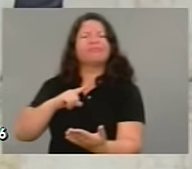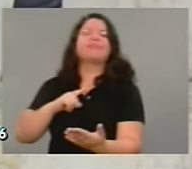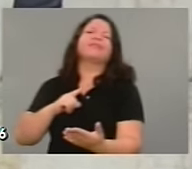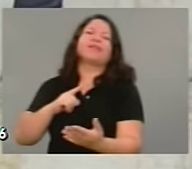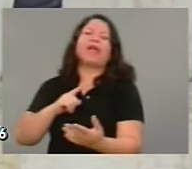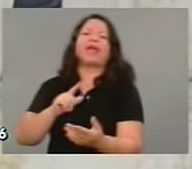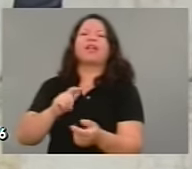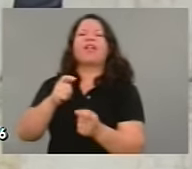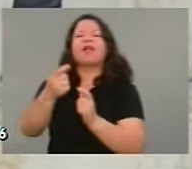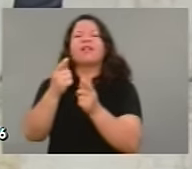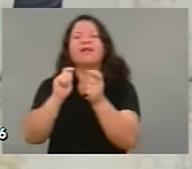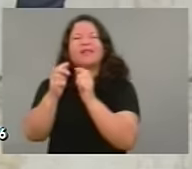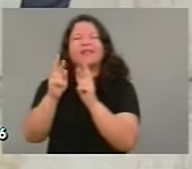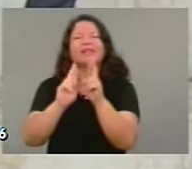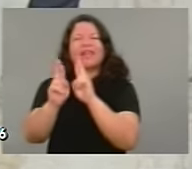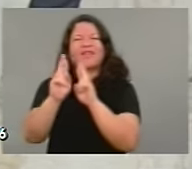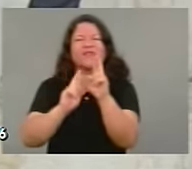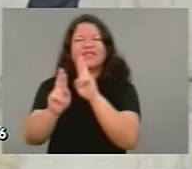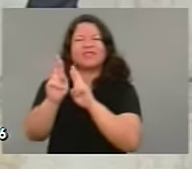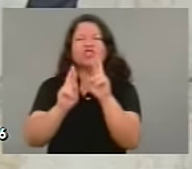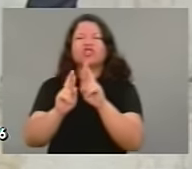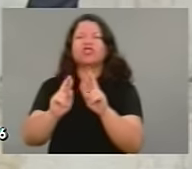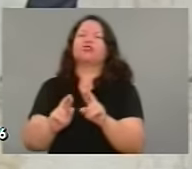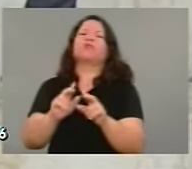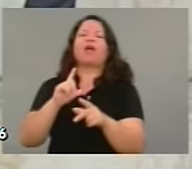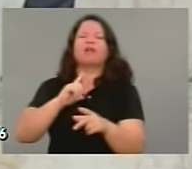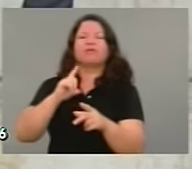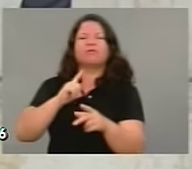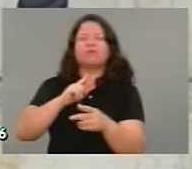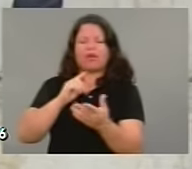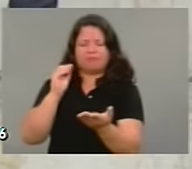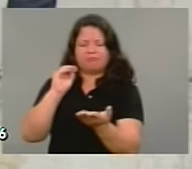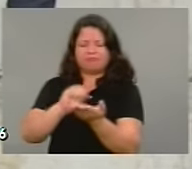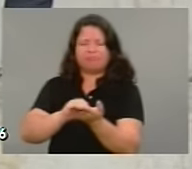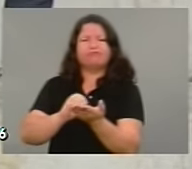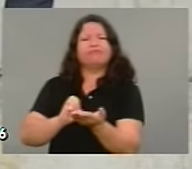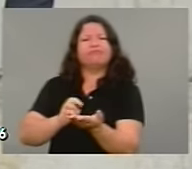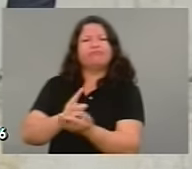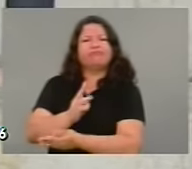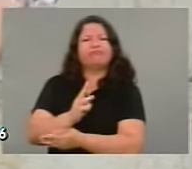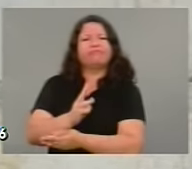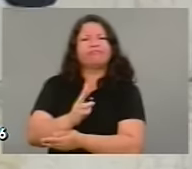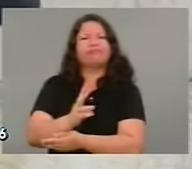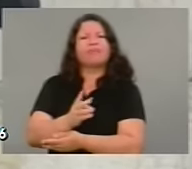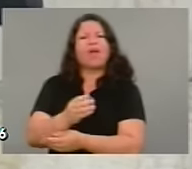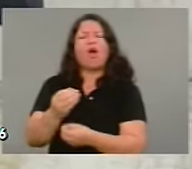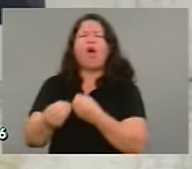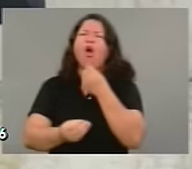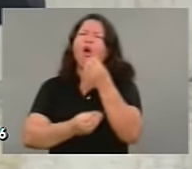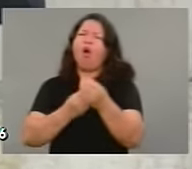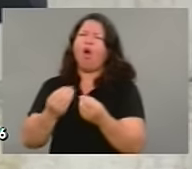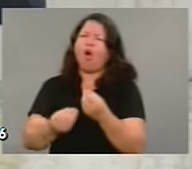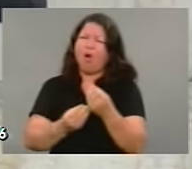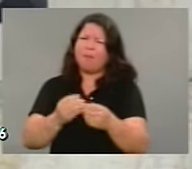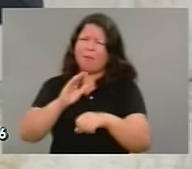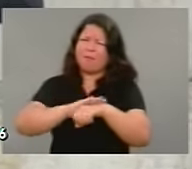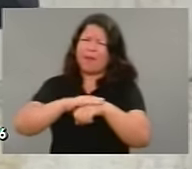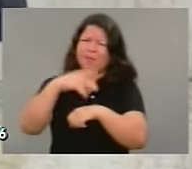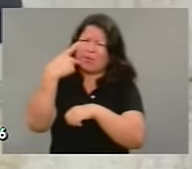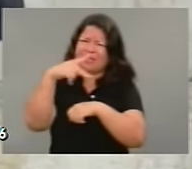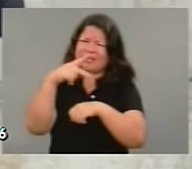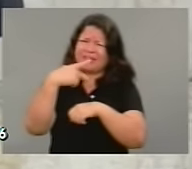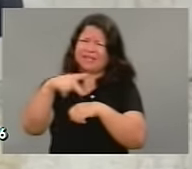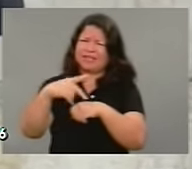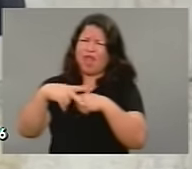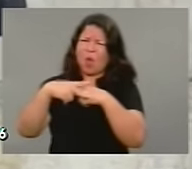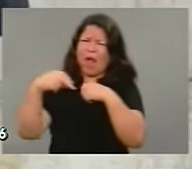no qual Vossa Excelência estava disponibilizando até os advogados do vosso gabinete. Estranhei. Isso não existe, é uma mentira. É, estranhei